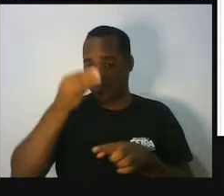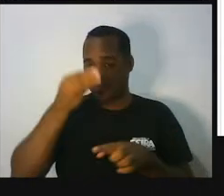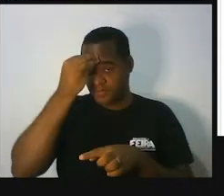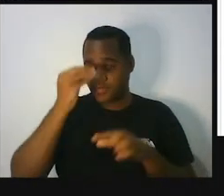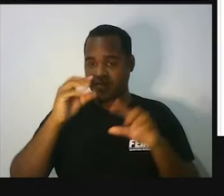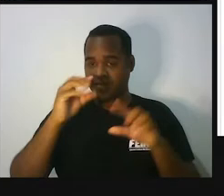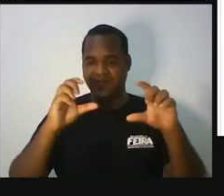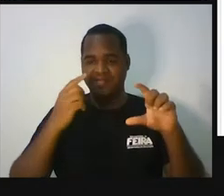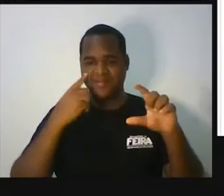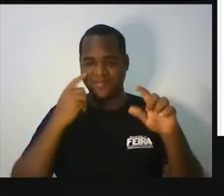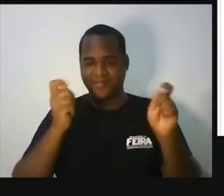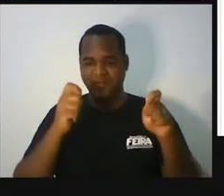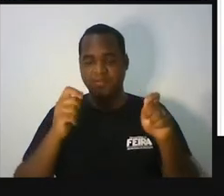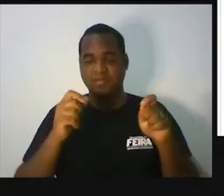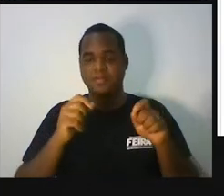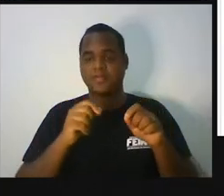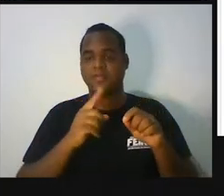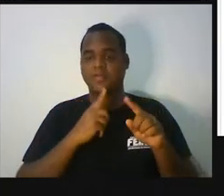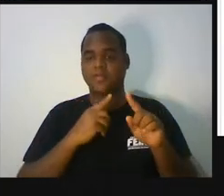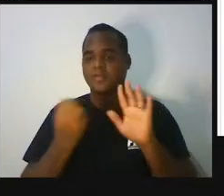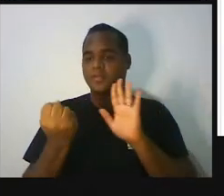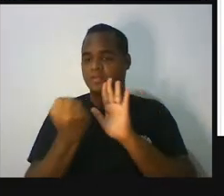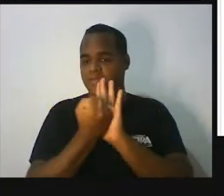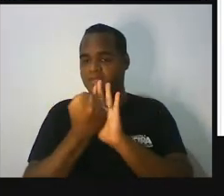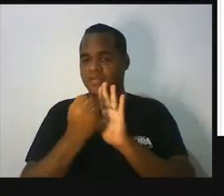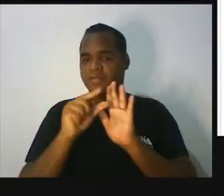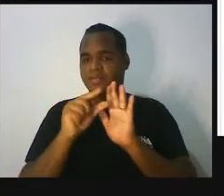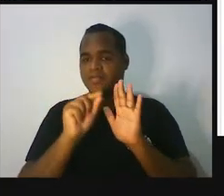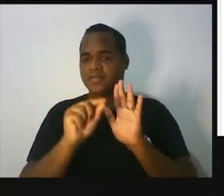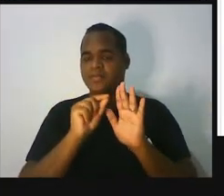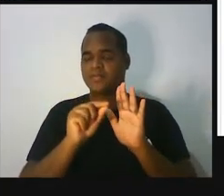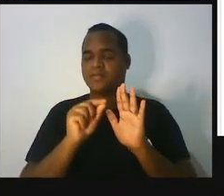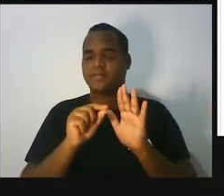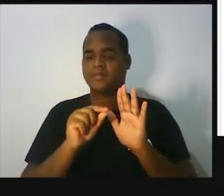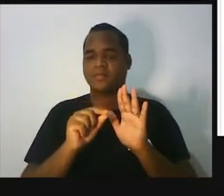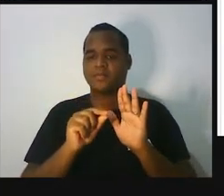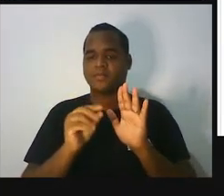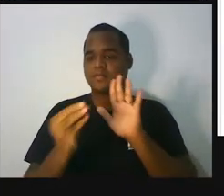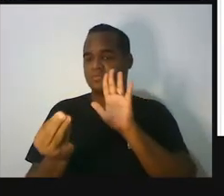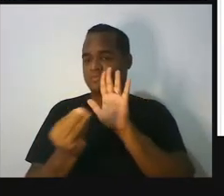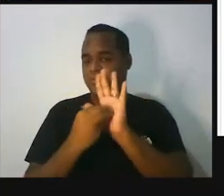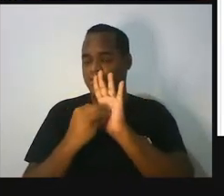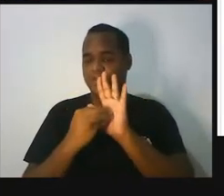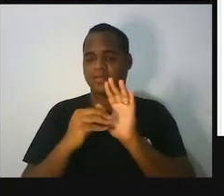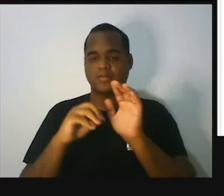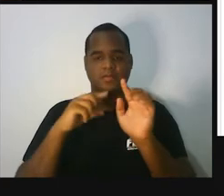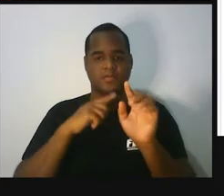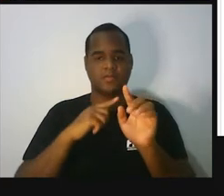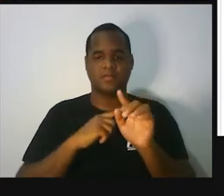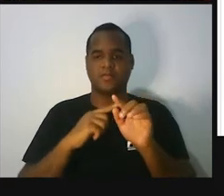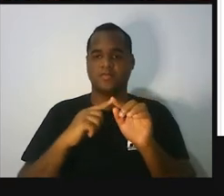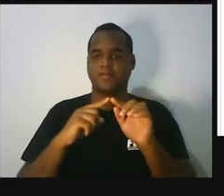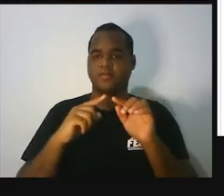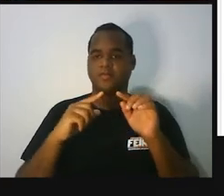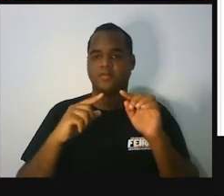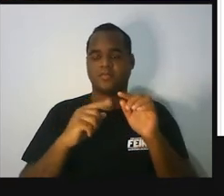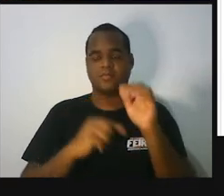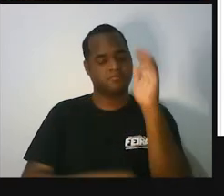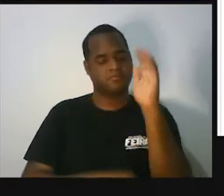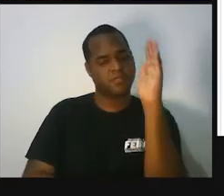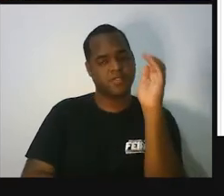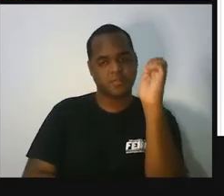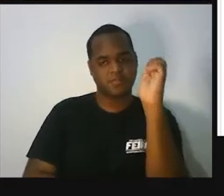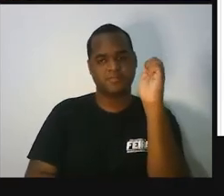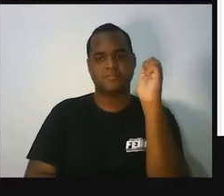foto, eu marquei ali, eu marquei ali, em cima das madeiras, né?